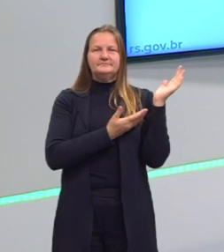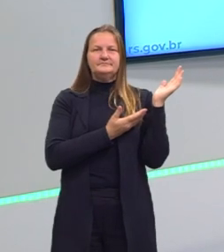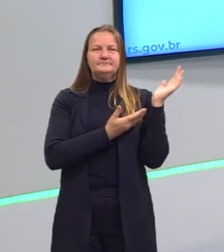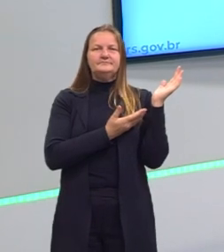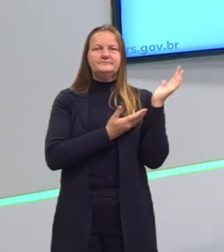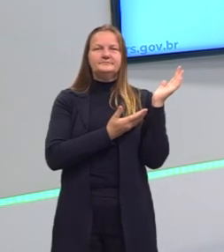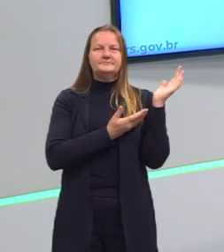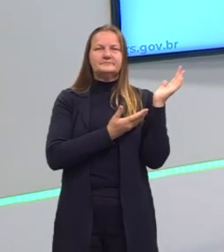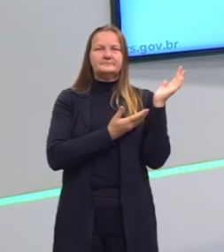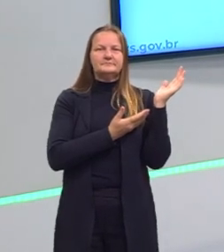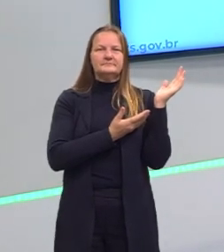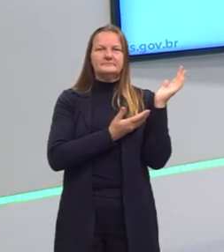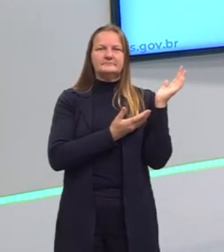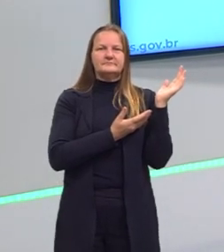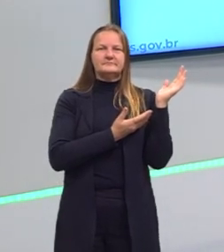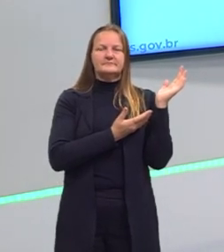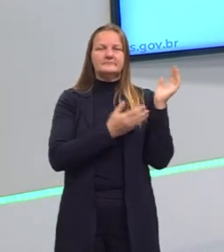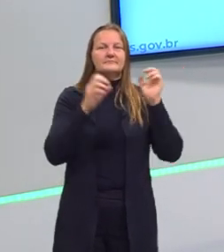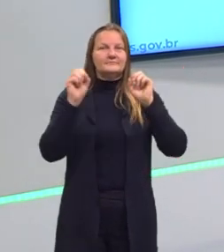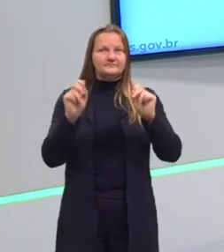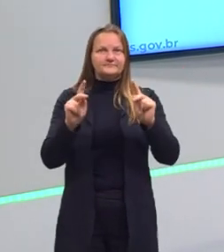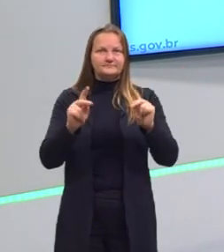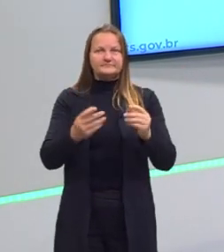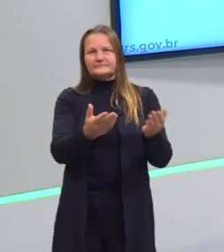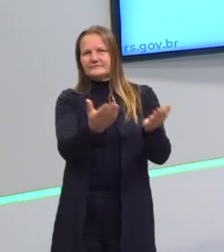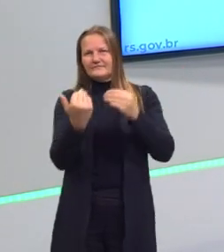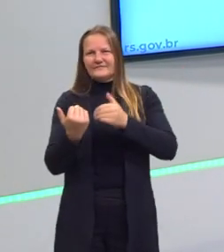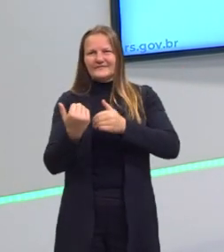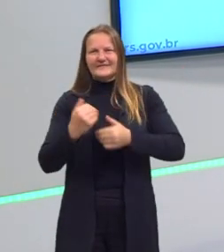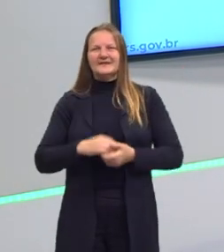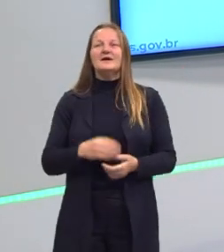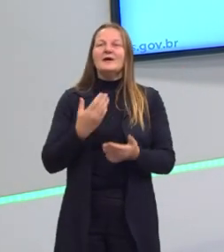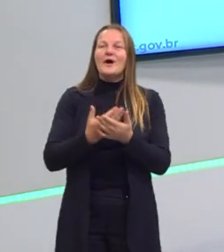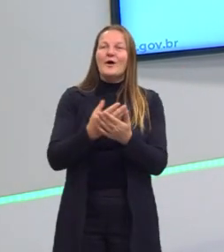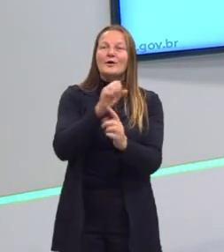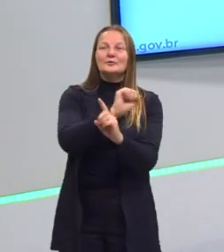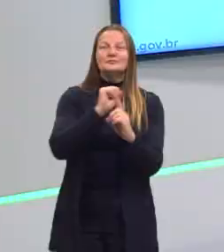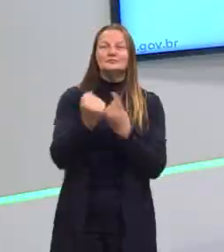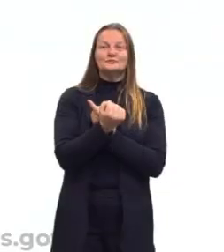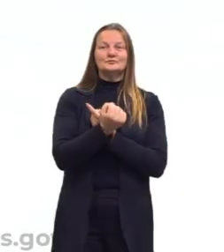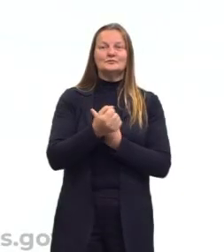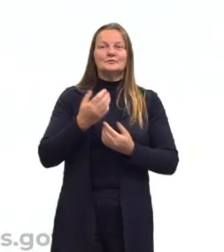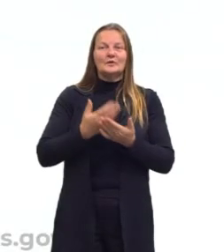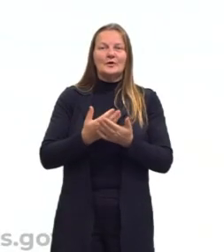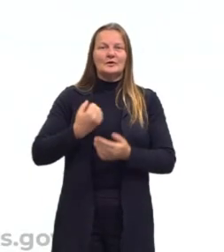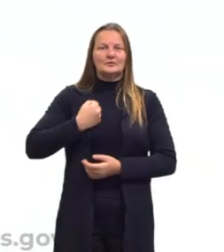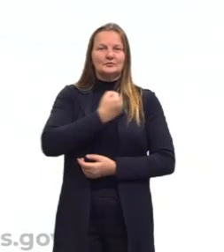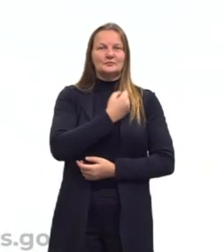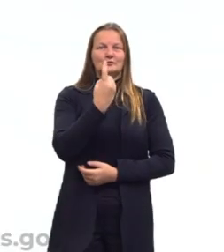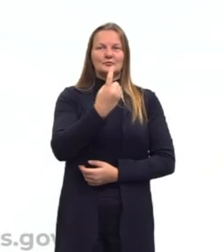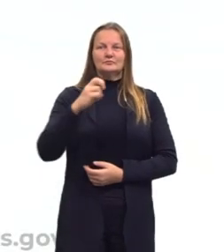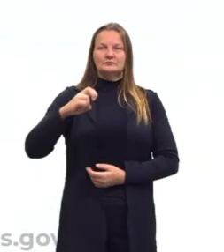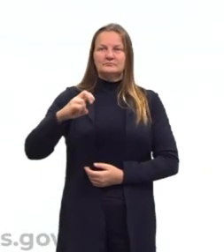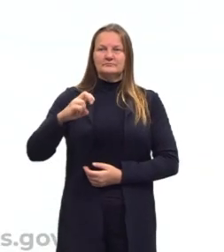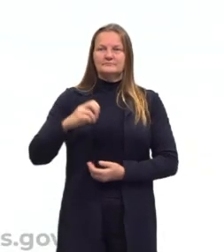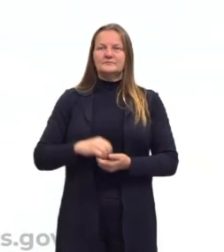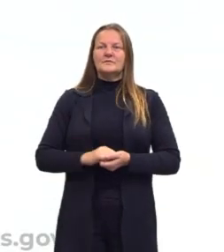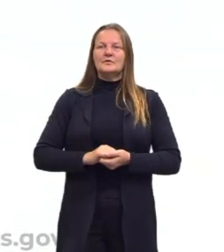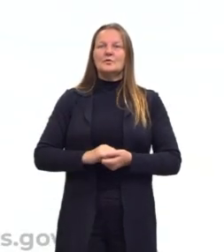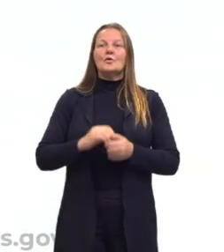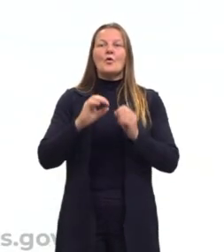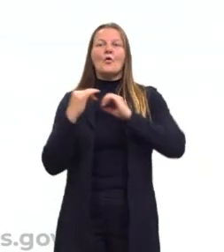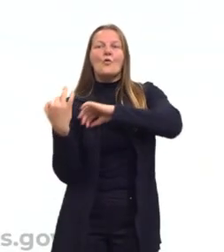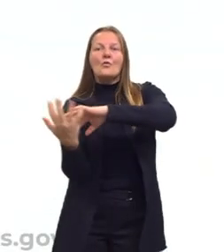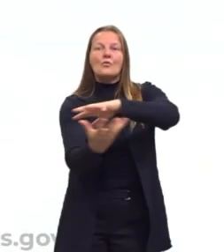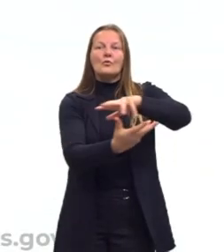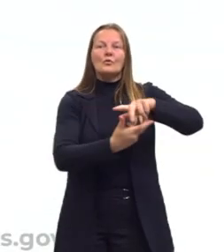iremos atender o seu pedido. Então vamos lá, mais uma aula de sociologia, aula de número 15, globalização